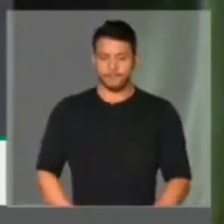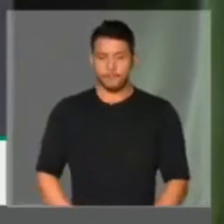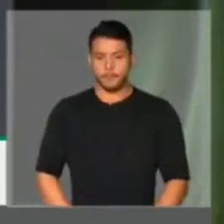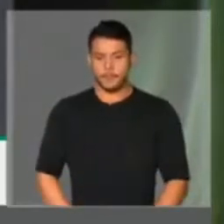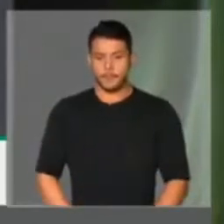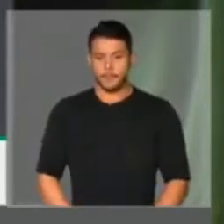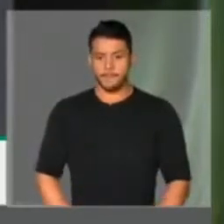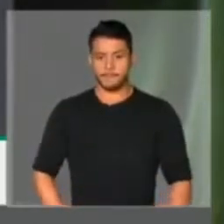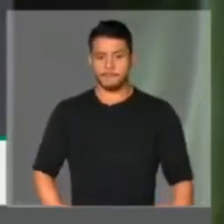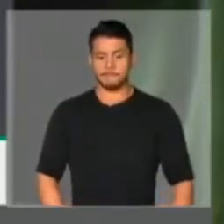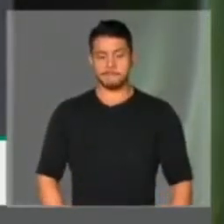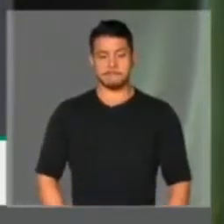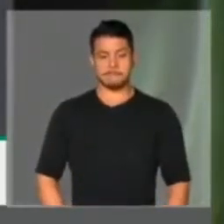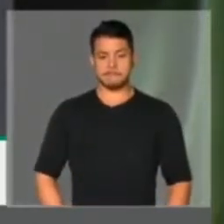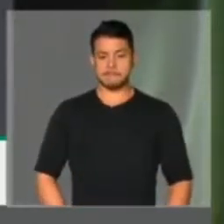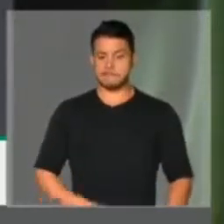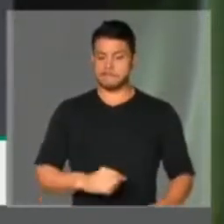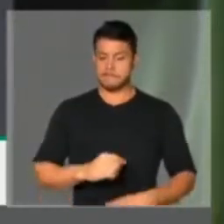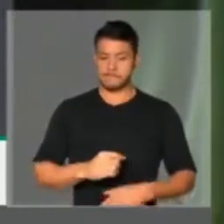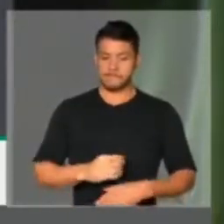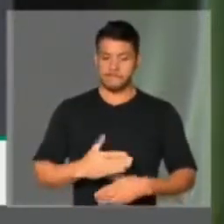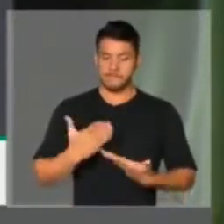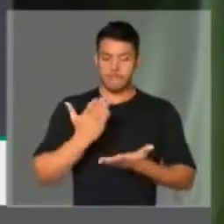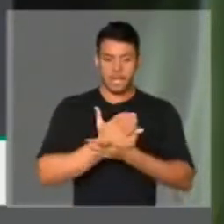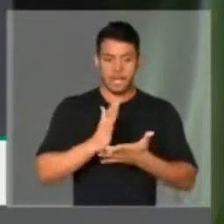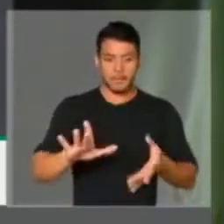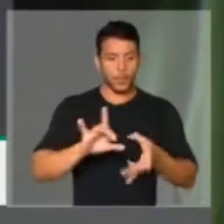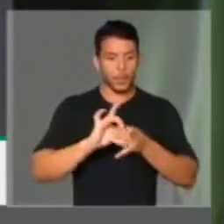imprensa, a liberdade de organização e sindical.